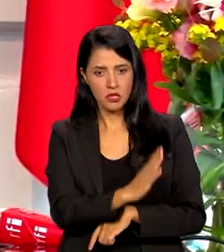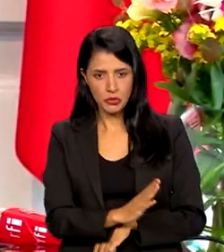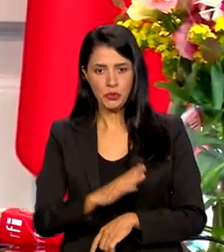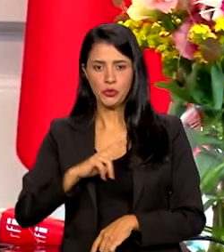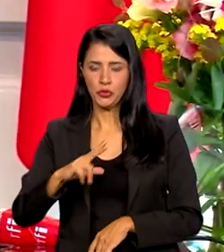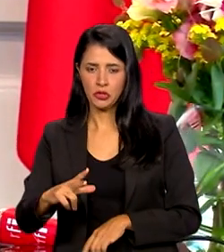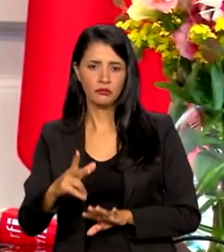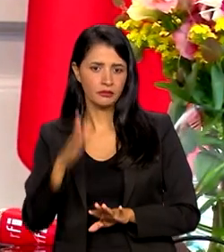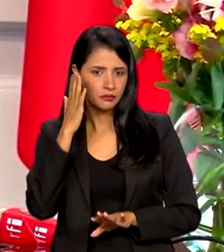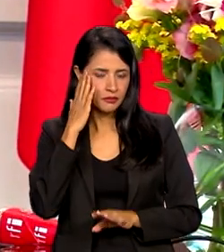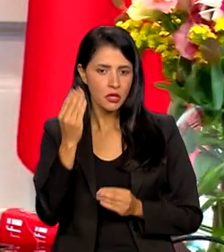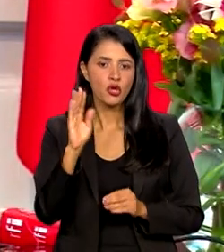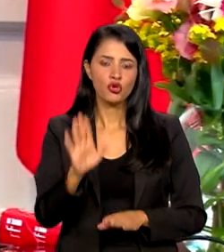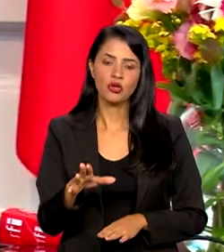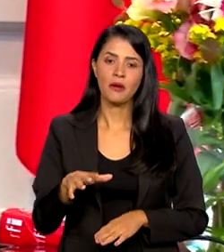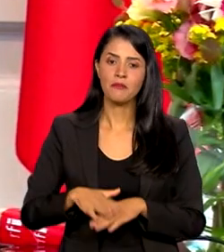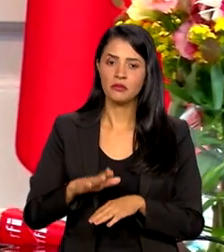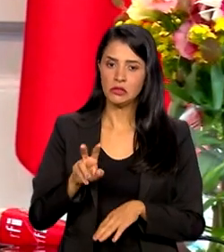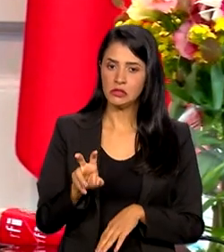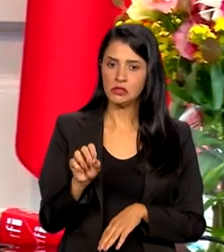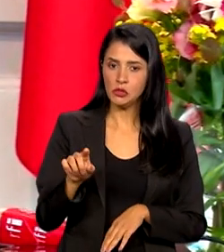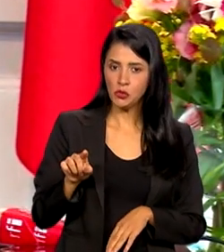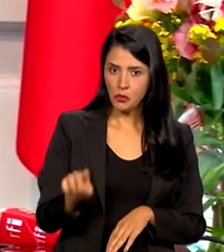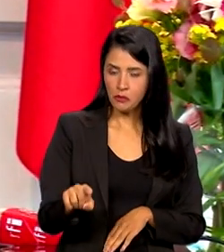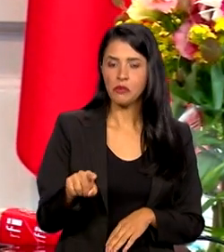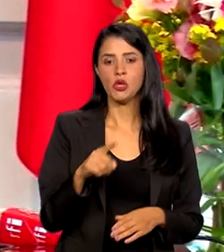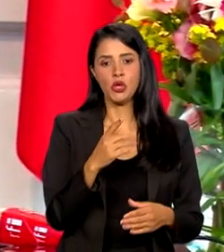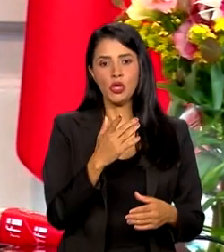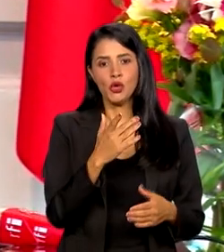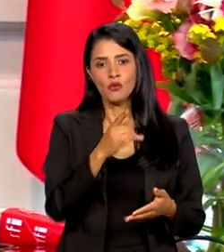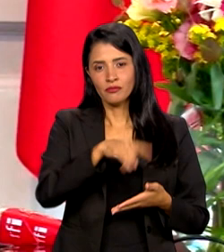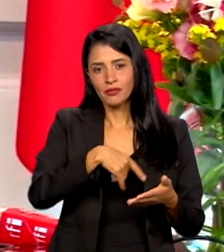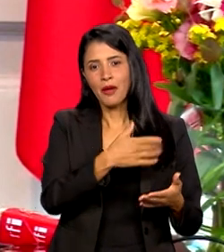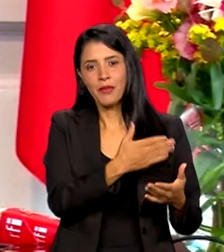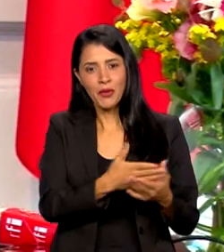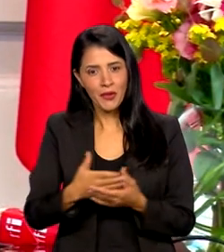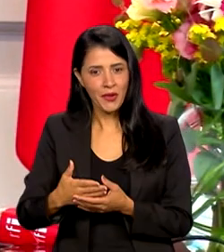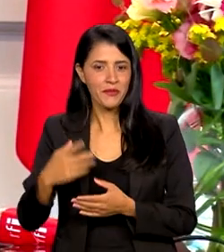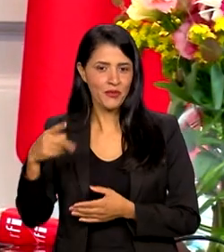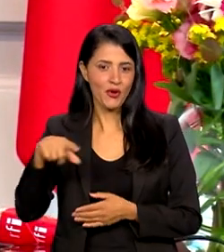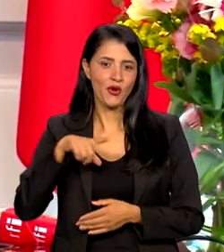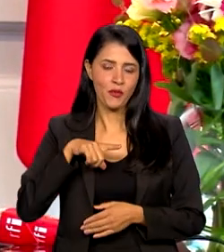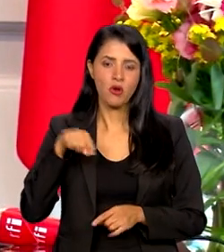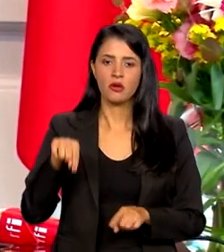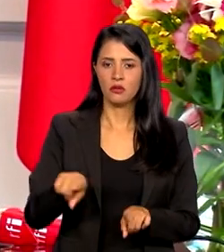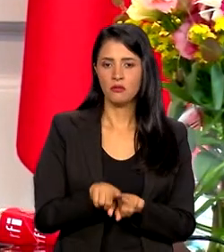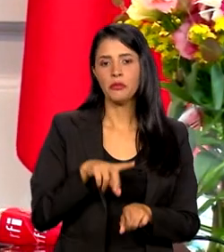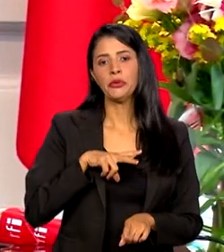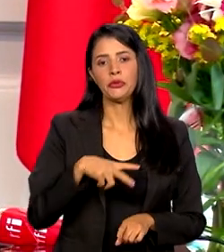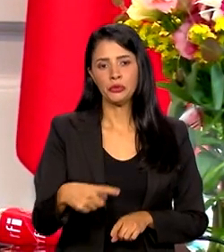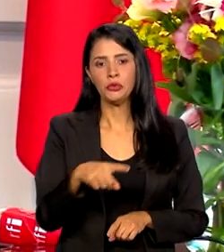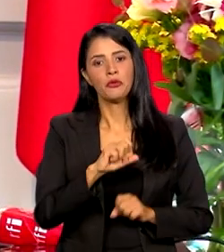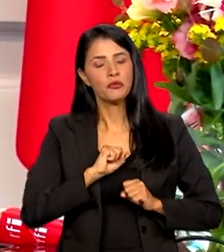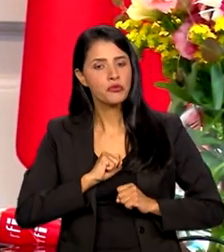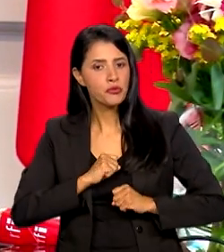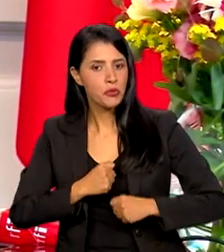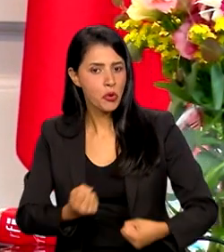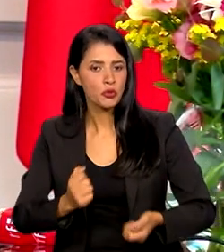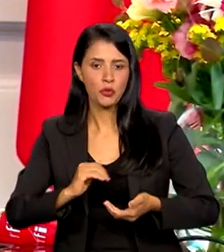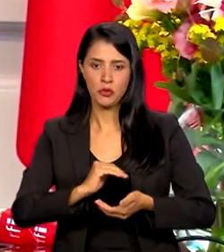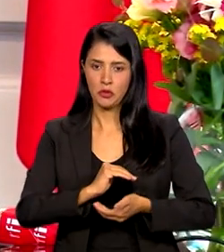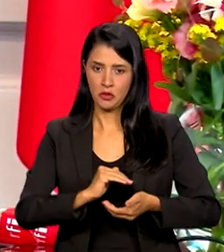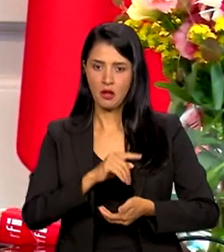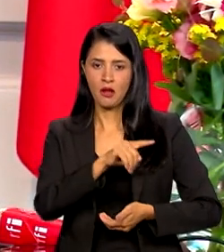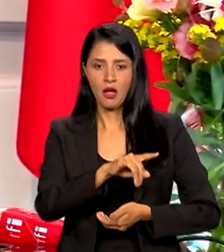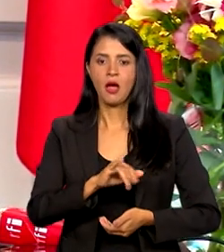mais de 5 mil processos na embaixada, o embaixador também do Brasil aqui em Portugal fez um esforço, juntamente ao Itamaraty, para que